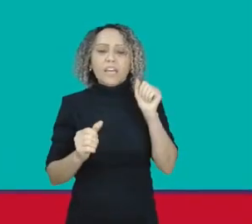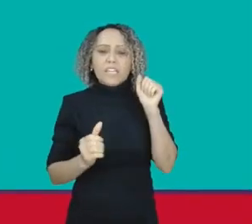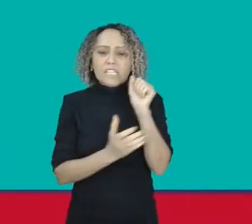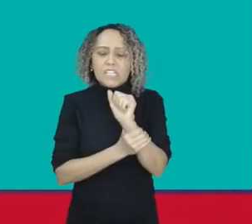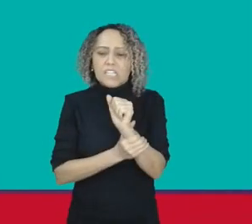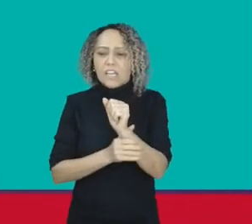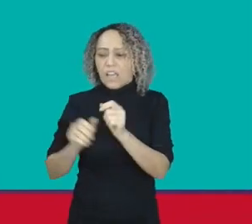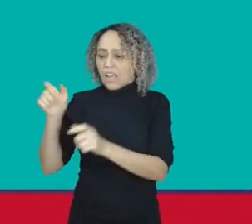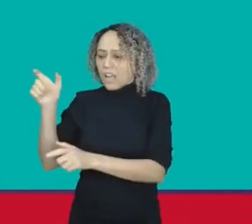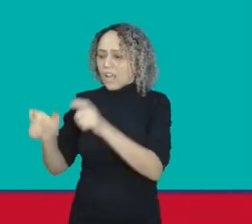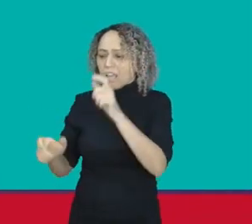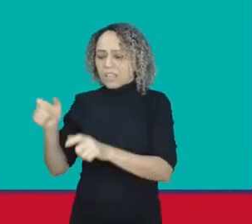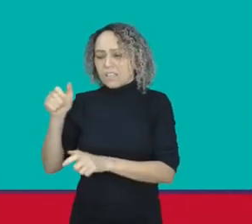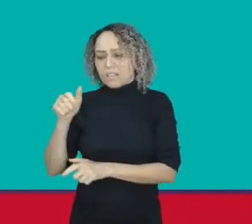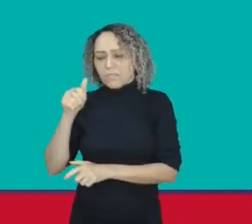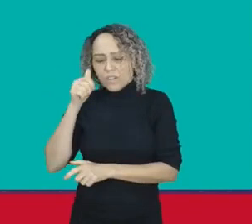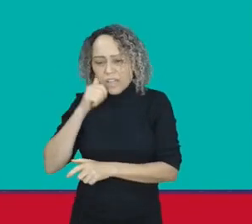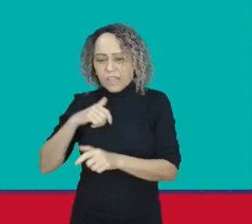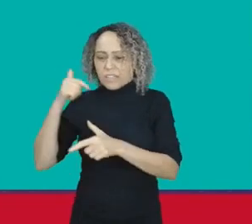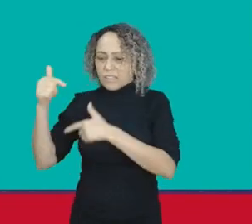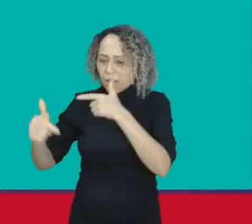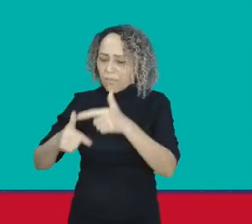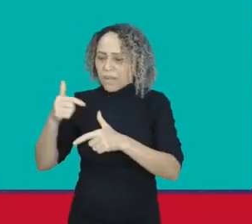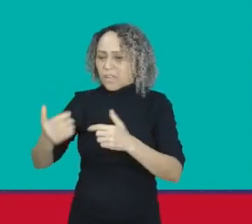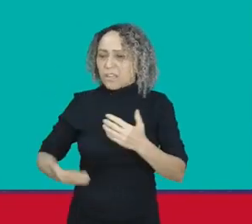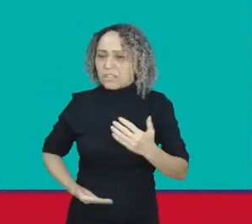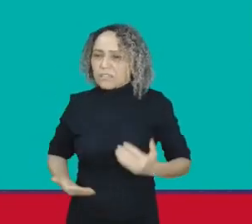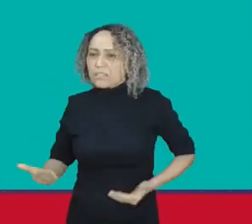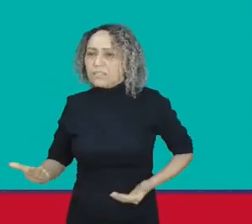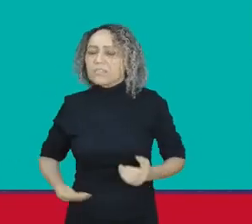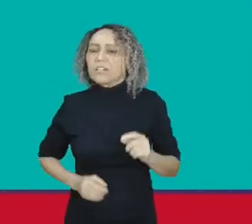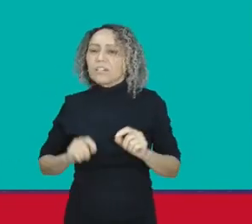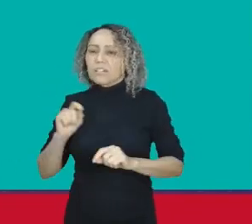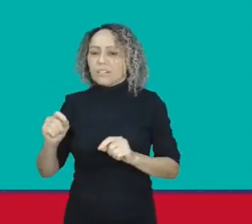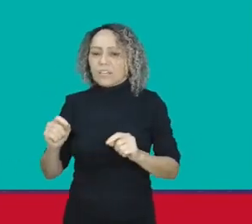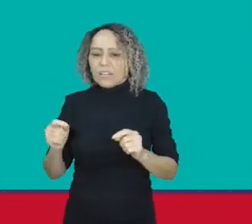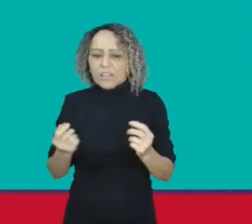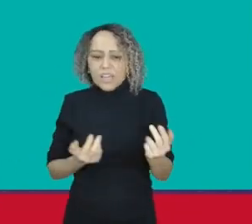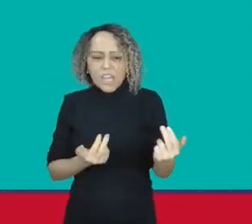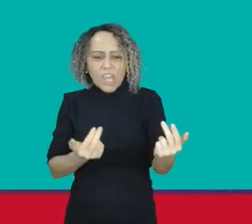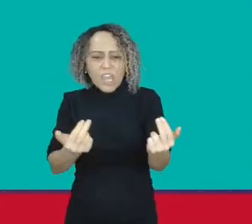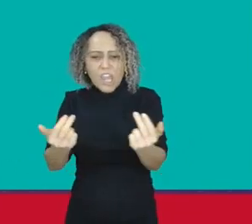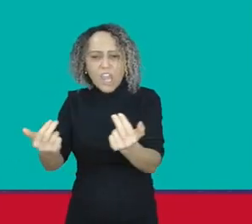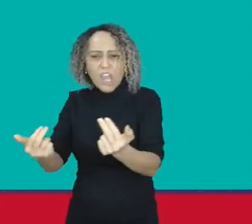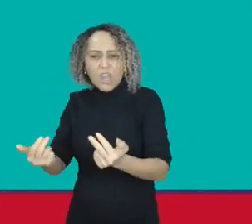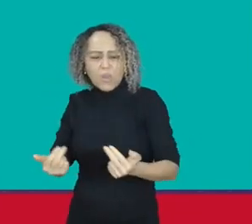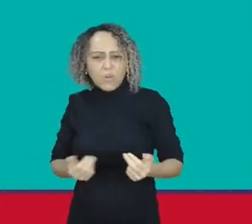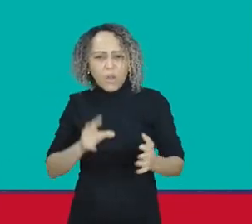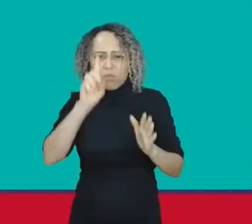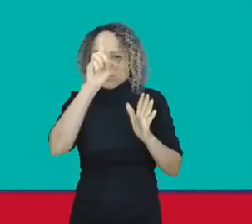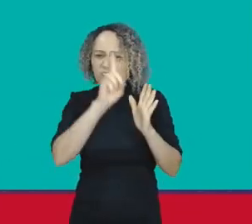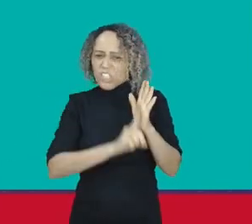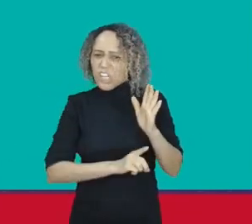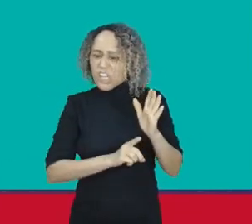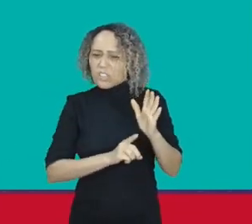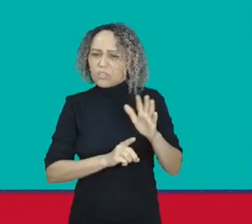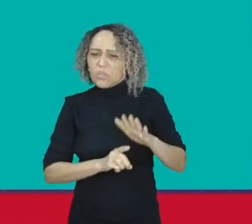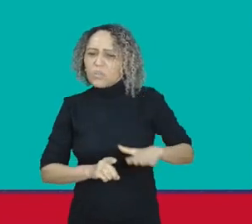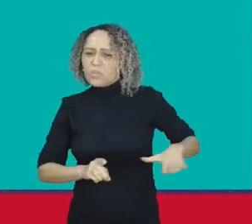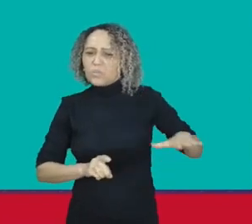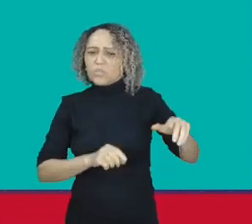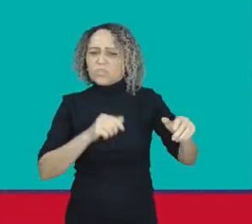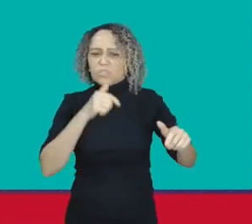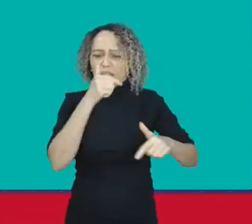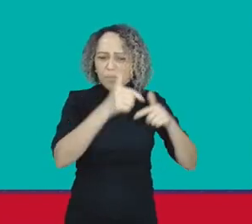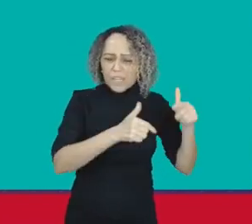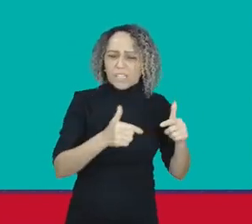trabalhadoras domésticas assemelhando-se aos outros trabalhadores e trabalhadoras como direito a